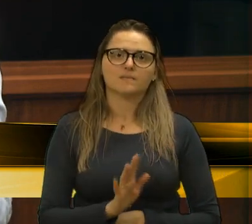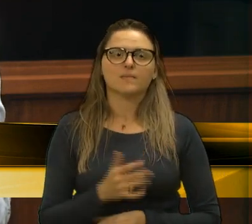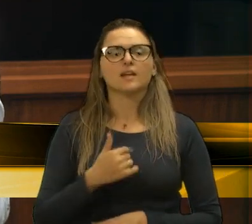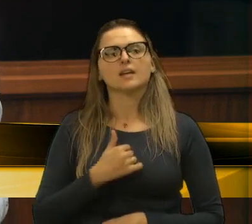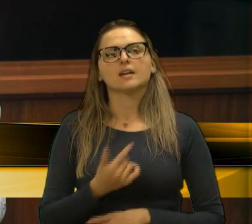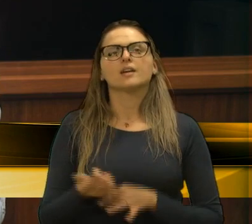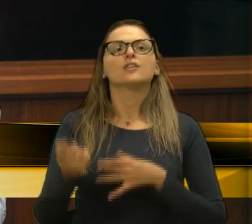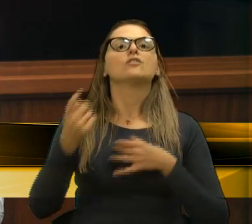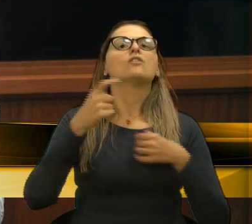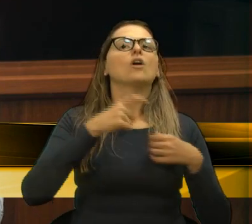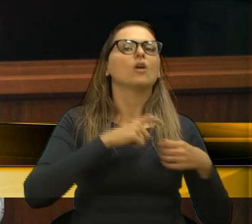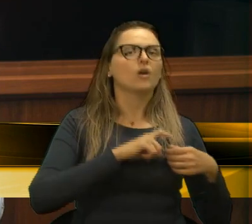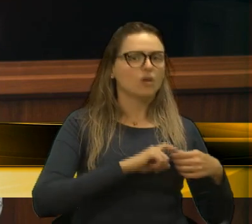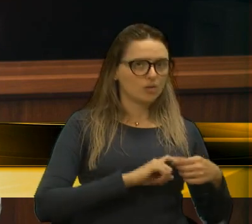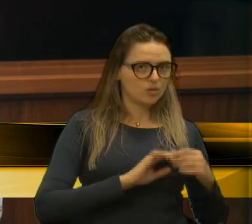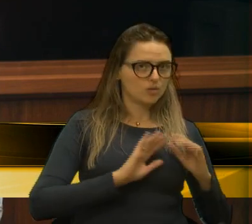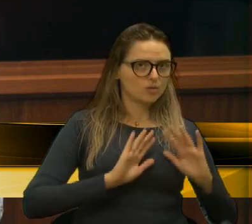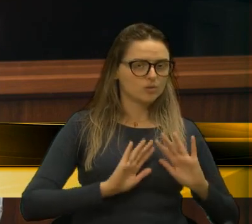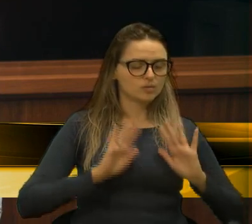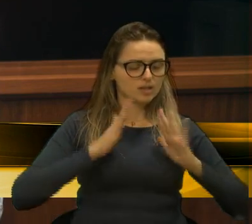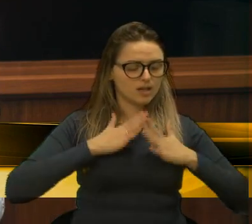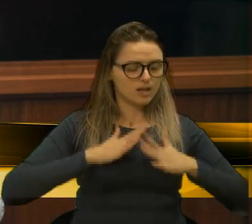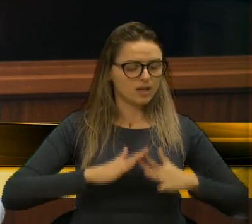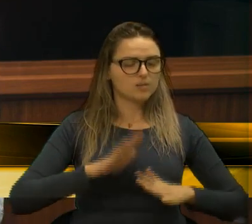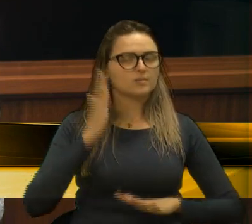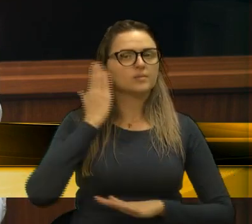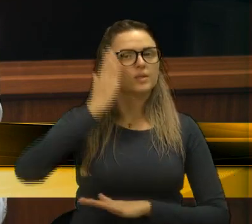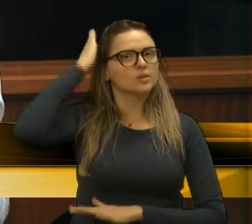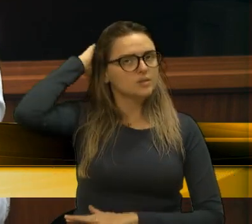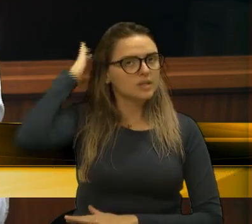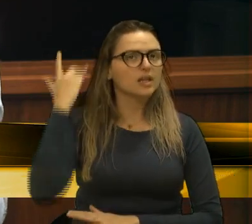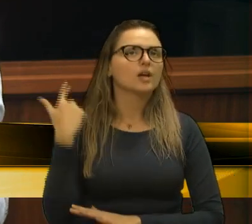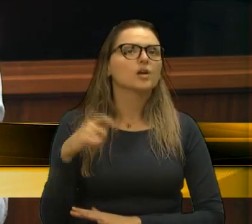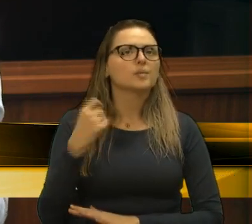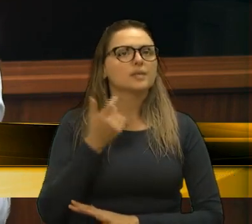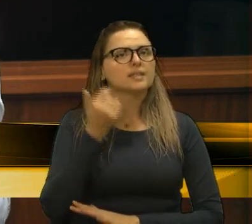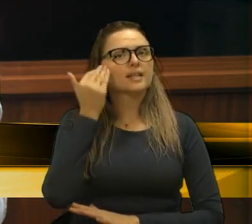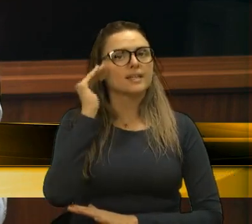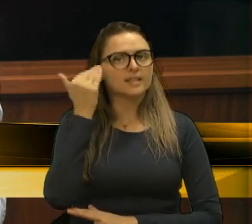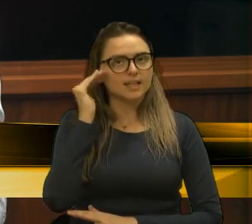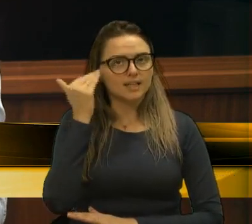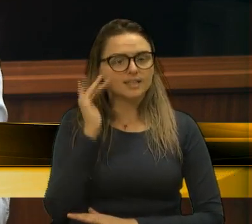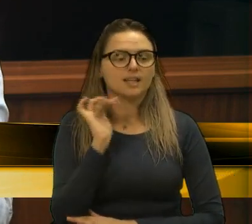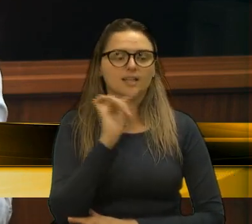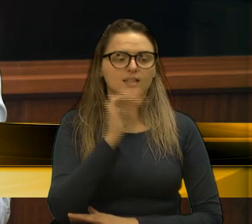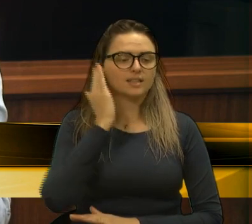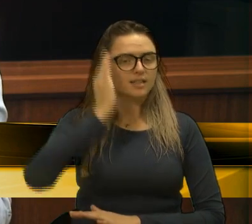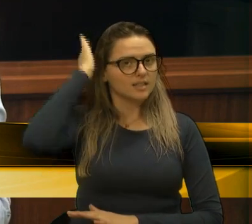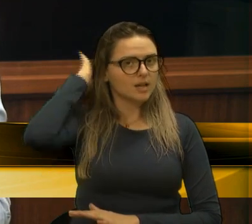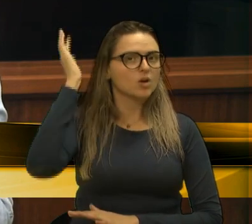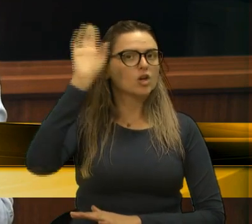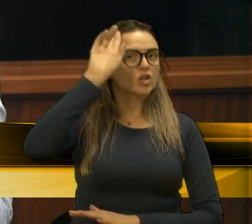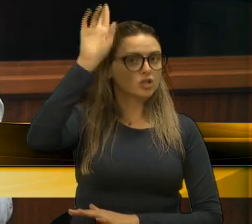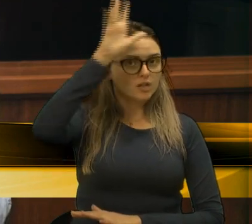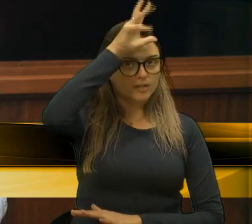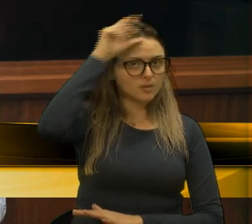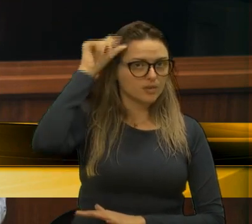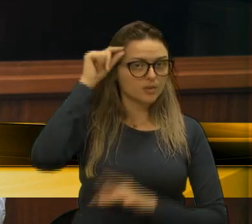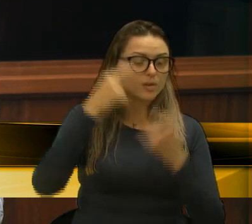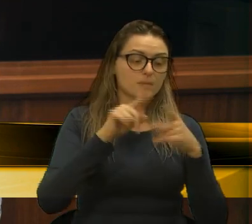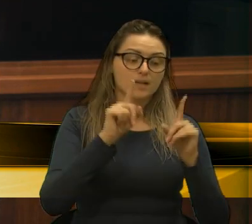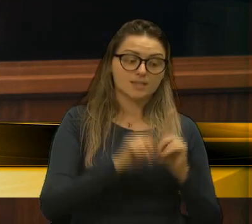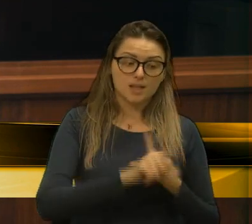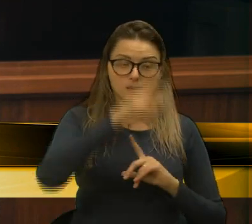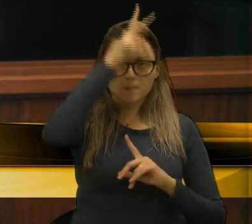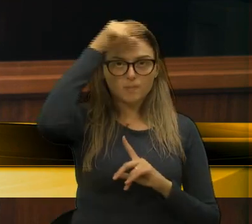vamos lá, vamos refletir. A gente voltou. O prefeito tem que entender que ele está à frente da prefeitura e é um poder público, e tem regra